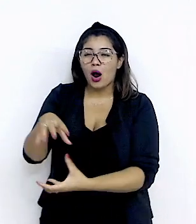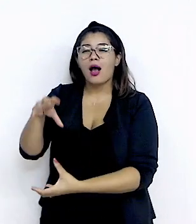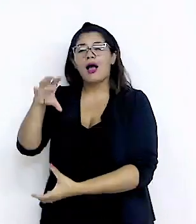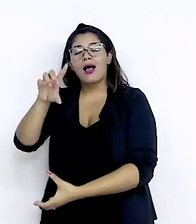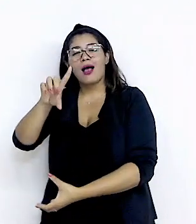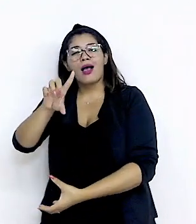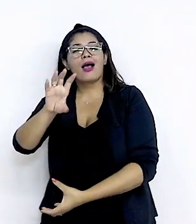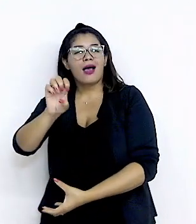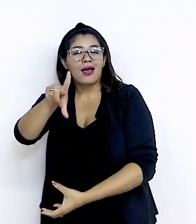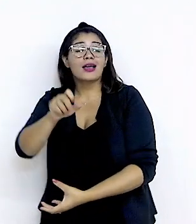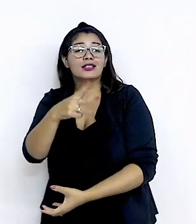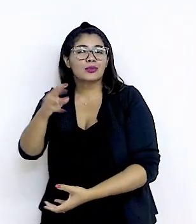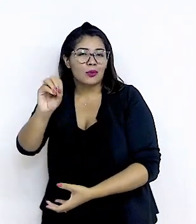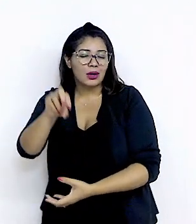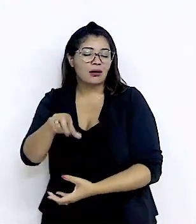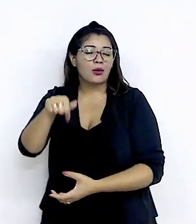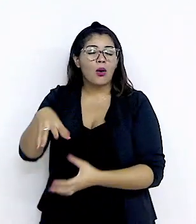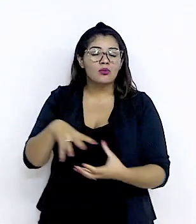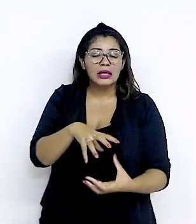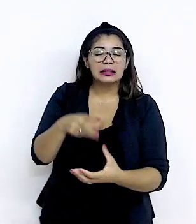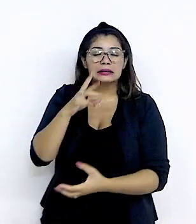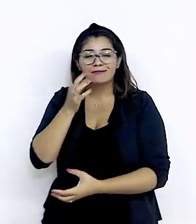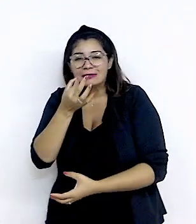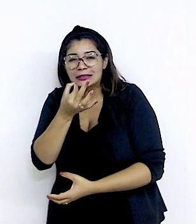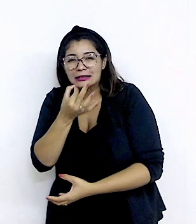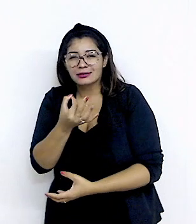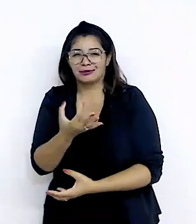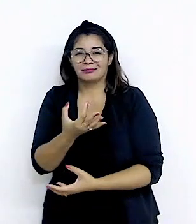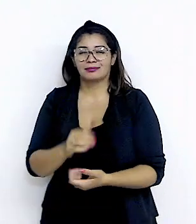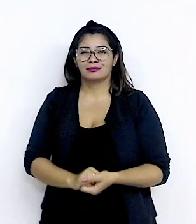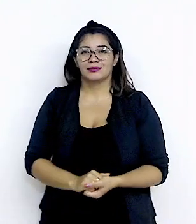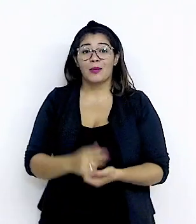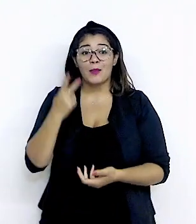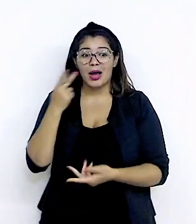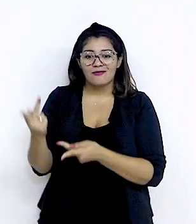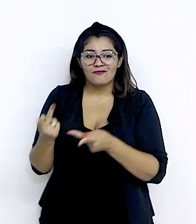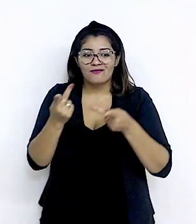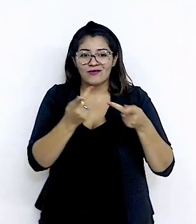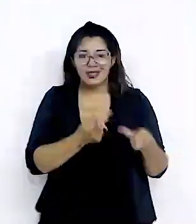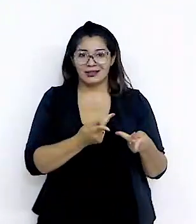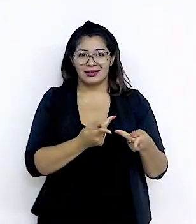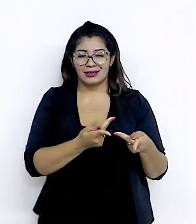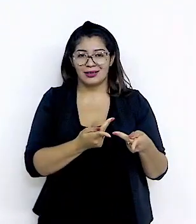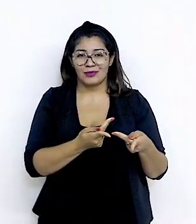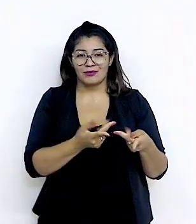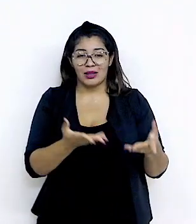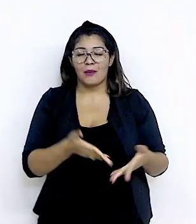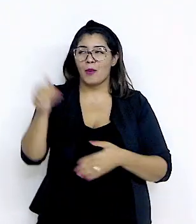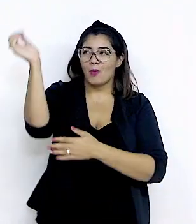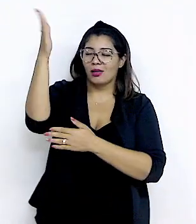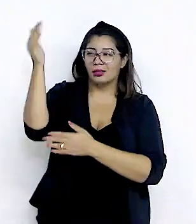Quais os pavilhões nacionais que o senhor recomendaria para visitação por parte da delegação